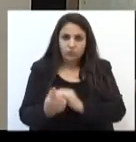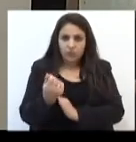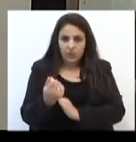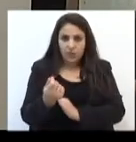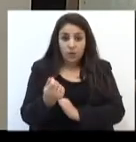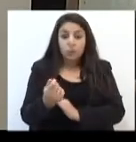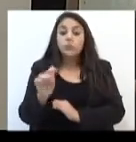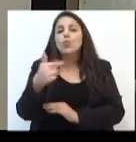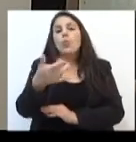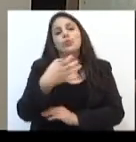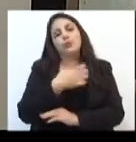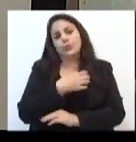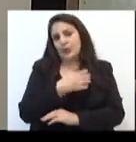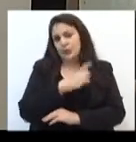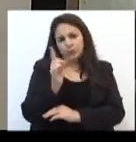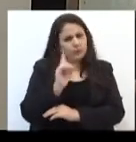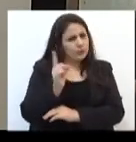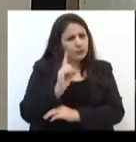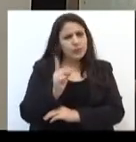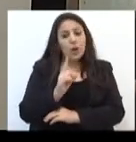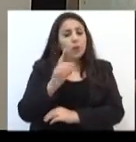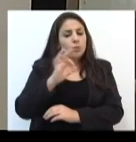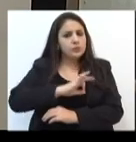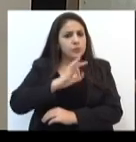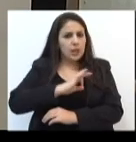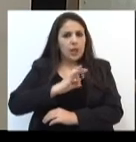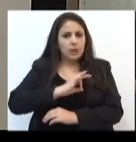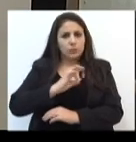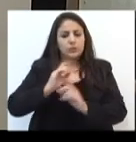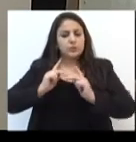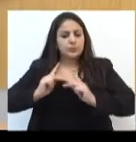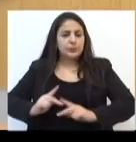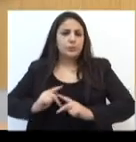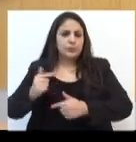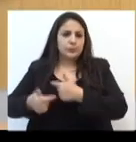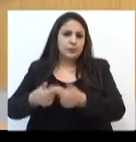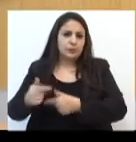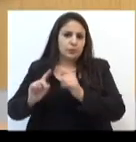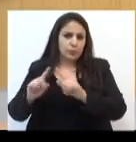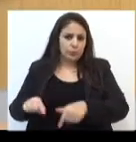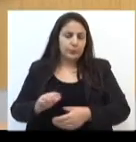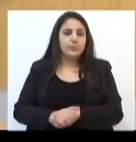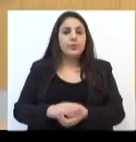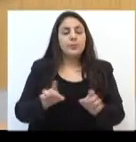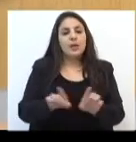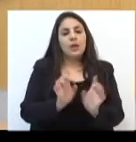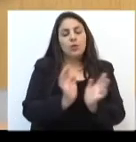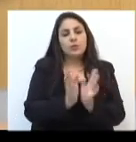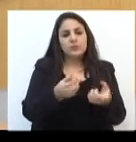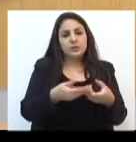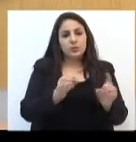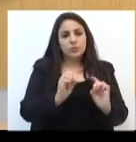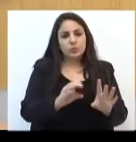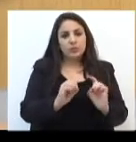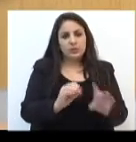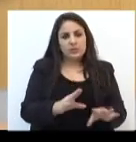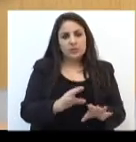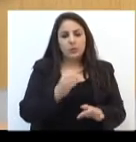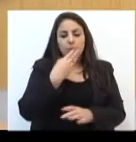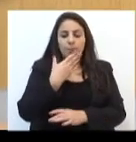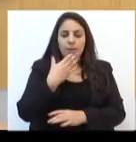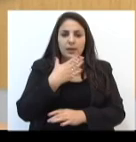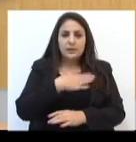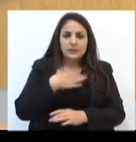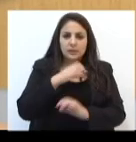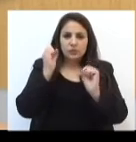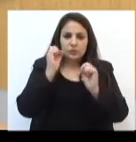outras pastas, e não justamente com os salários dos servidores. E a Comissão de Educação e Bem-Estar Social promoveu